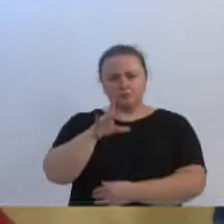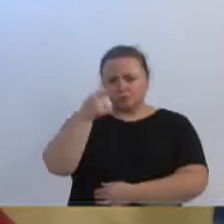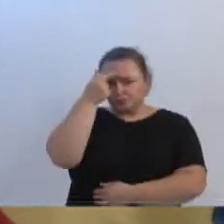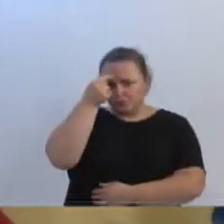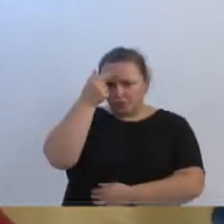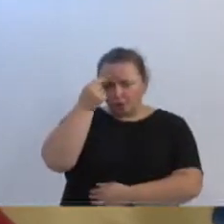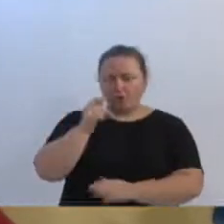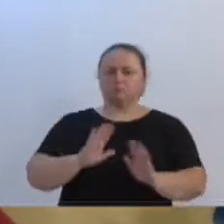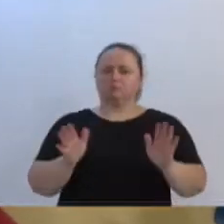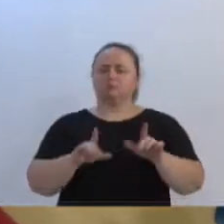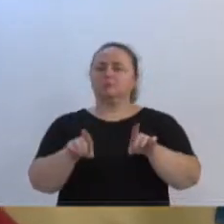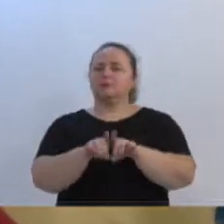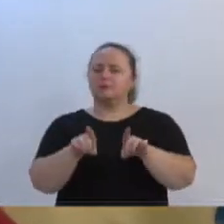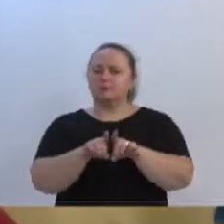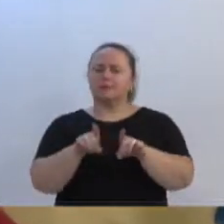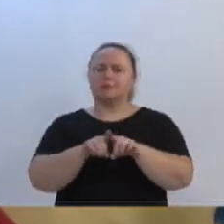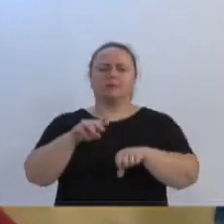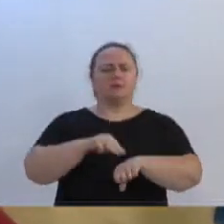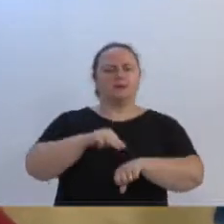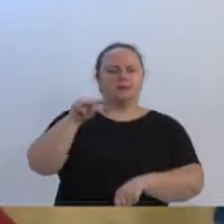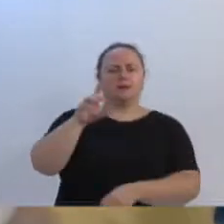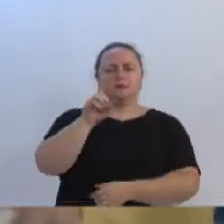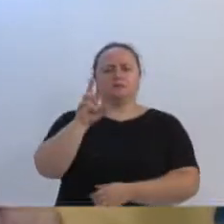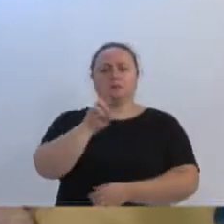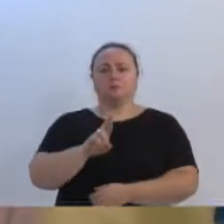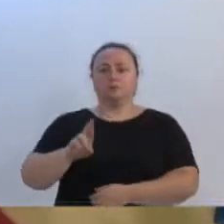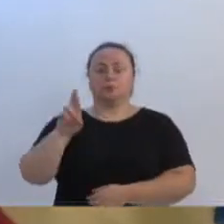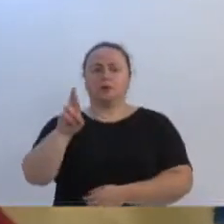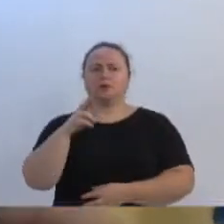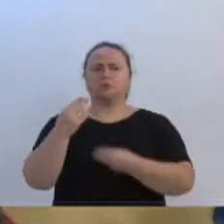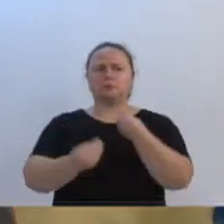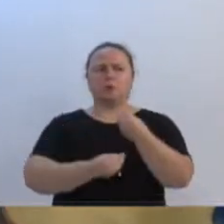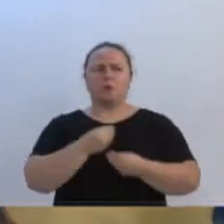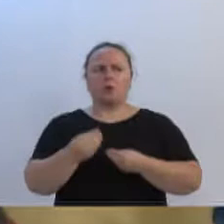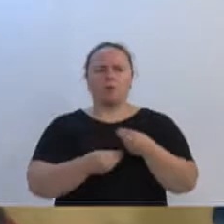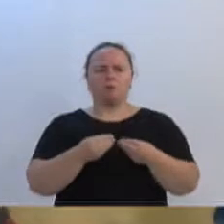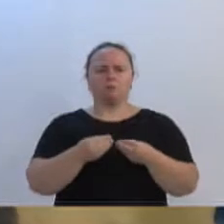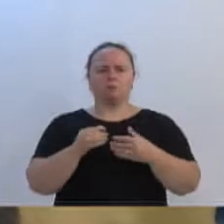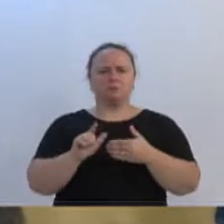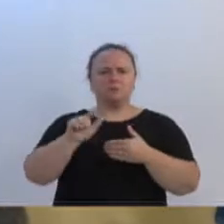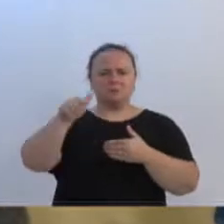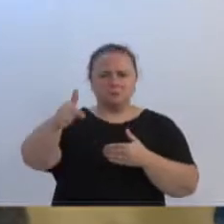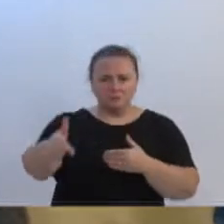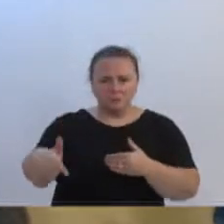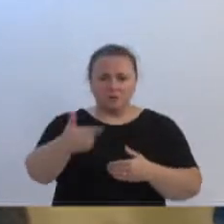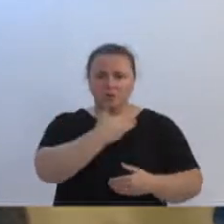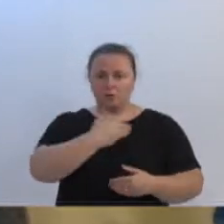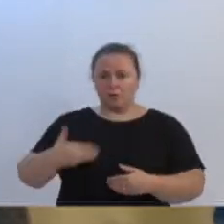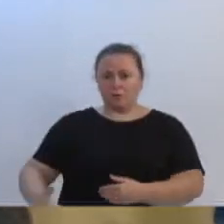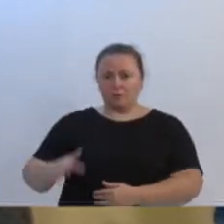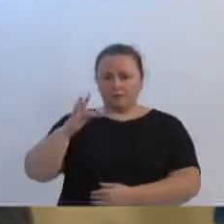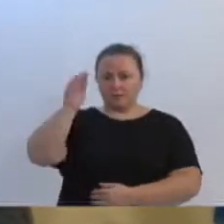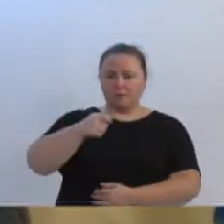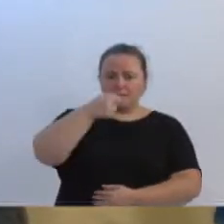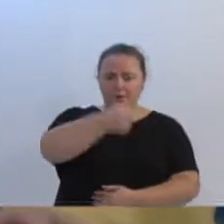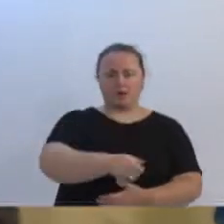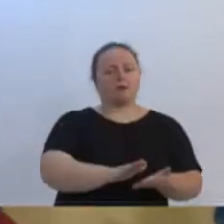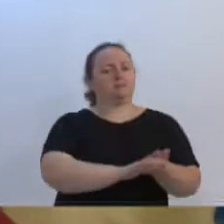sim ele tendo mestrado, doutorado, de tal maneira que não será mais nada pago pelo governo federal. Com maior prazer, Adriano.